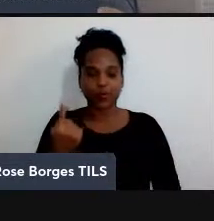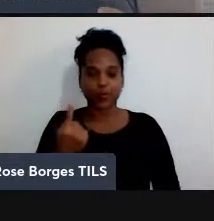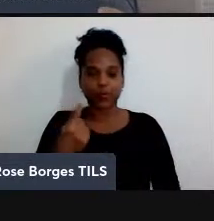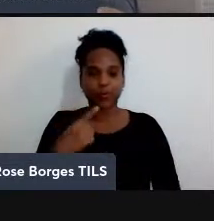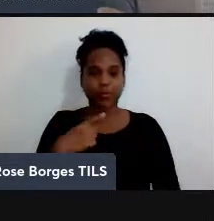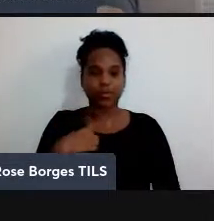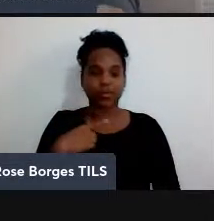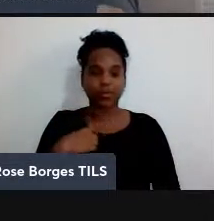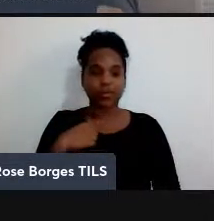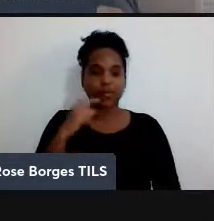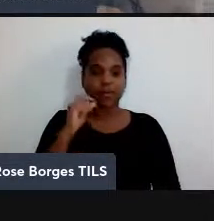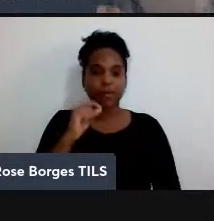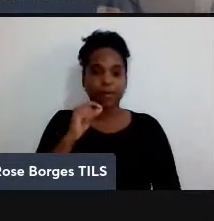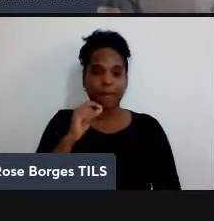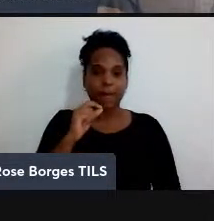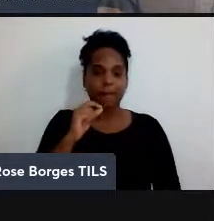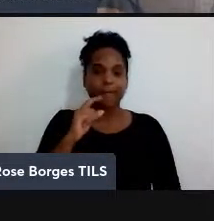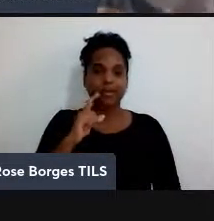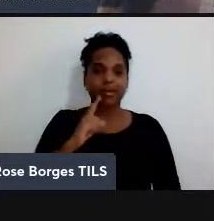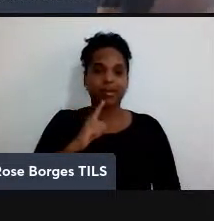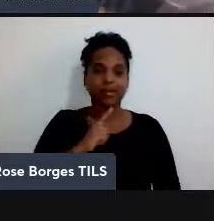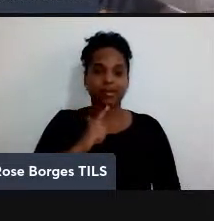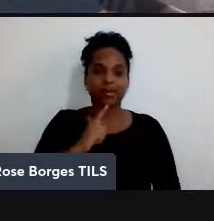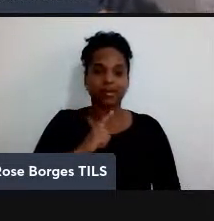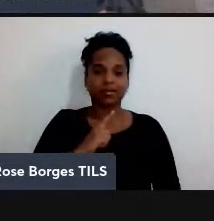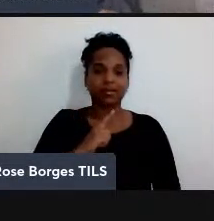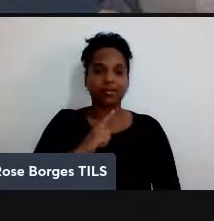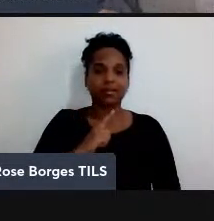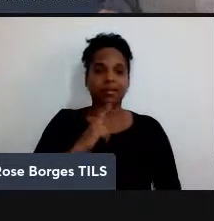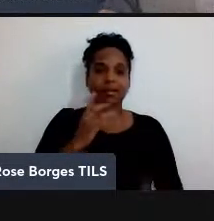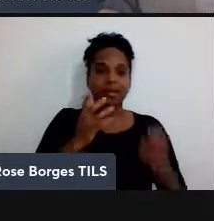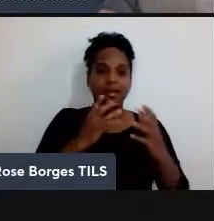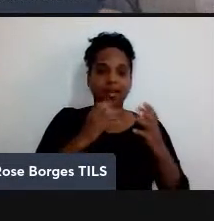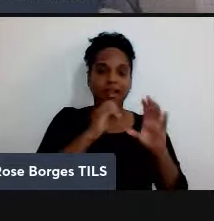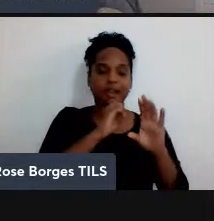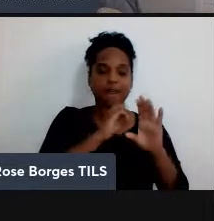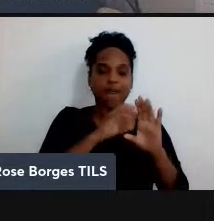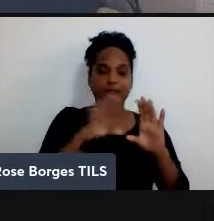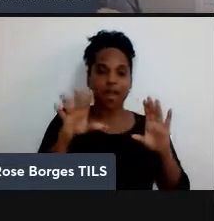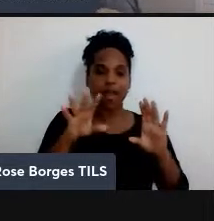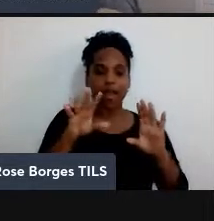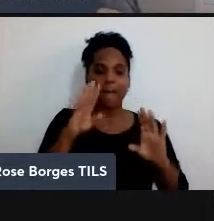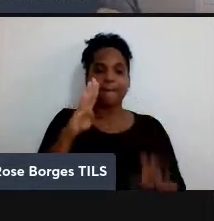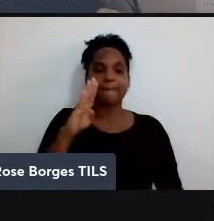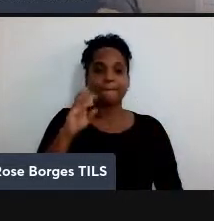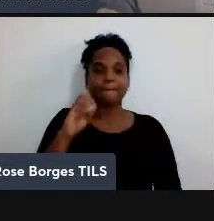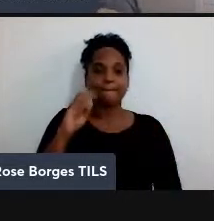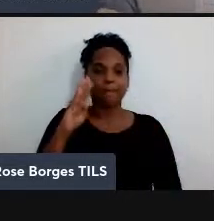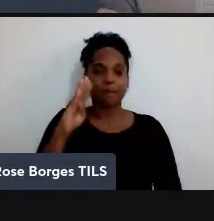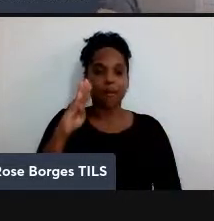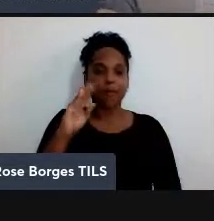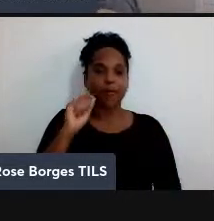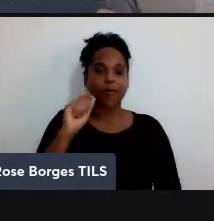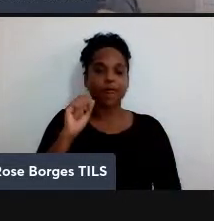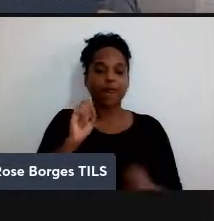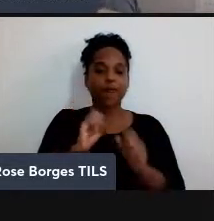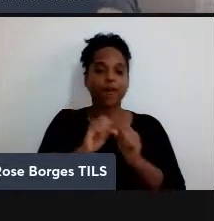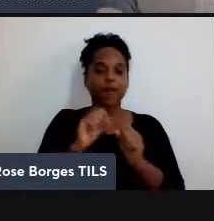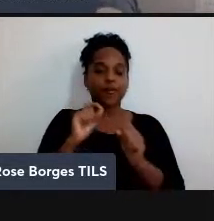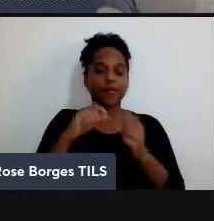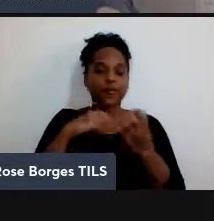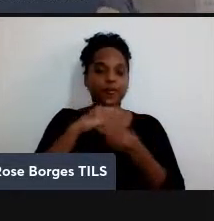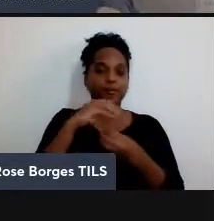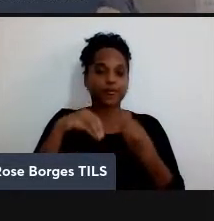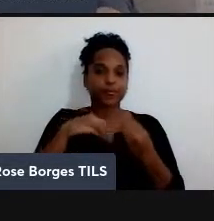dela aqui com o Bob, mas tem esse estado desconhecido de si que ela tem para o Bob. Então, o que ela faz? Ela emaranha usando essa mesma cenote aqui